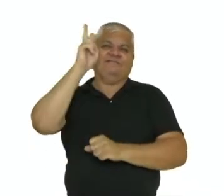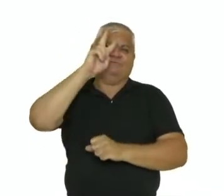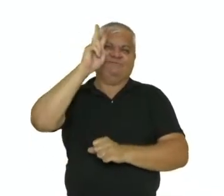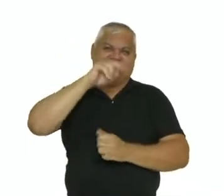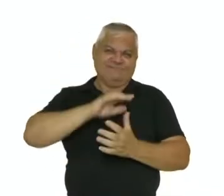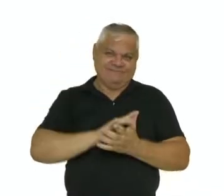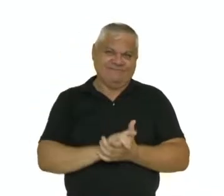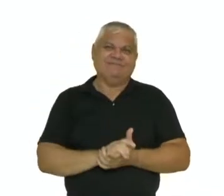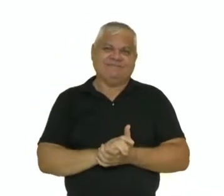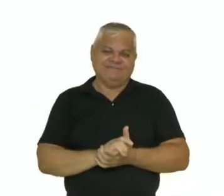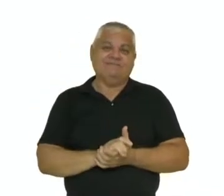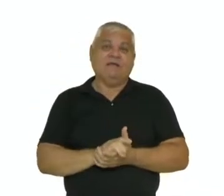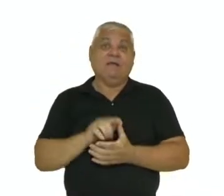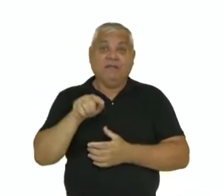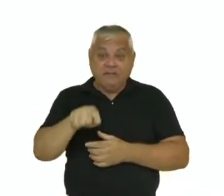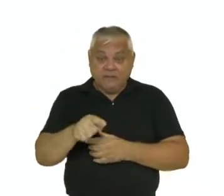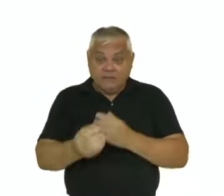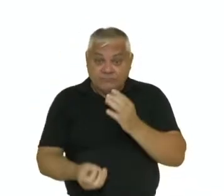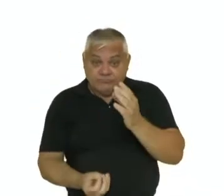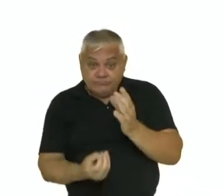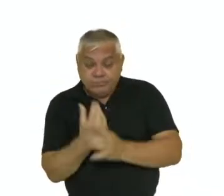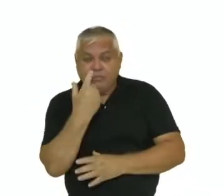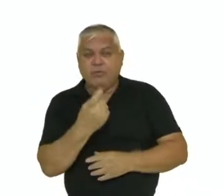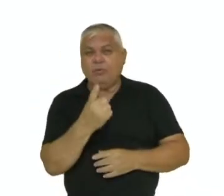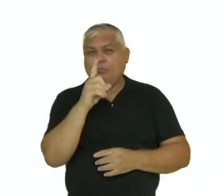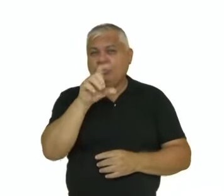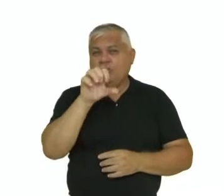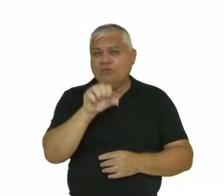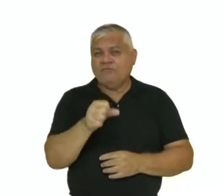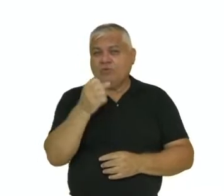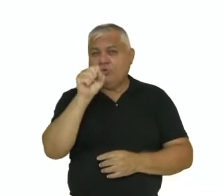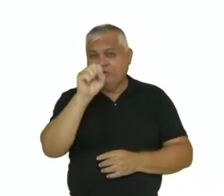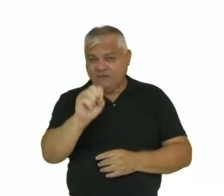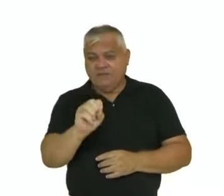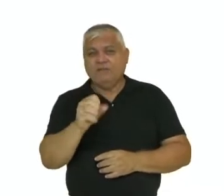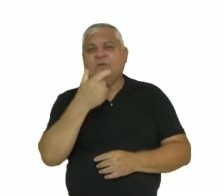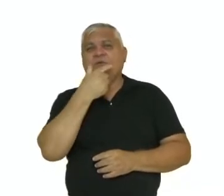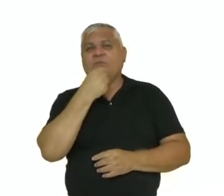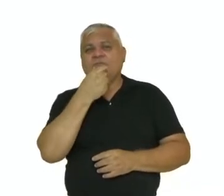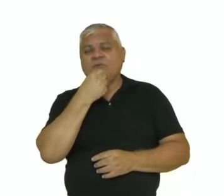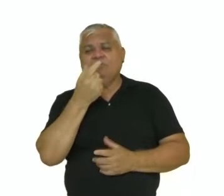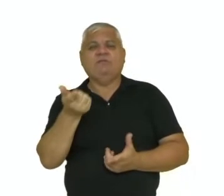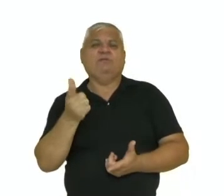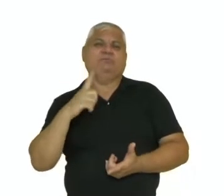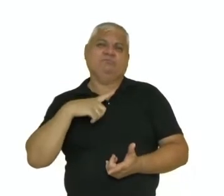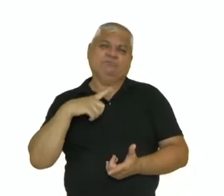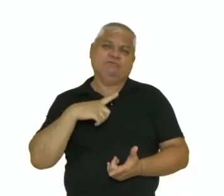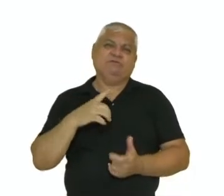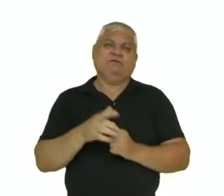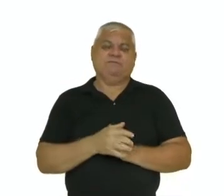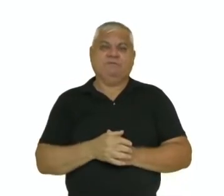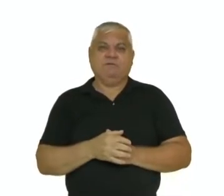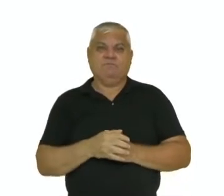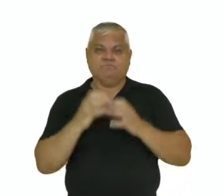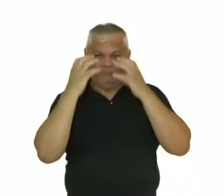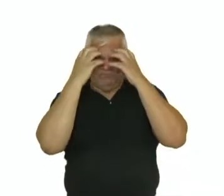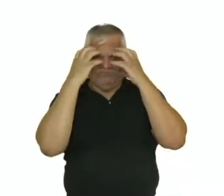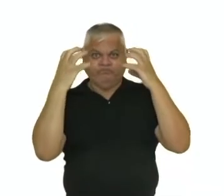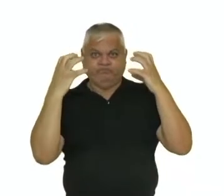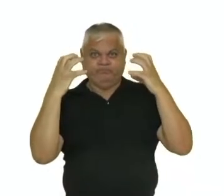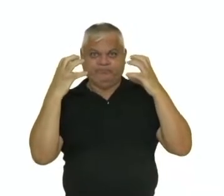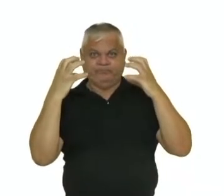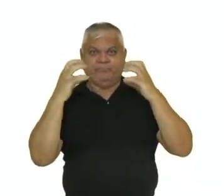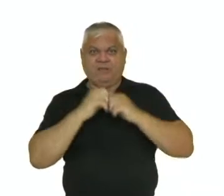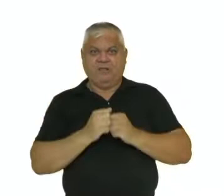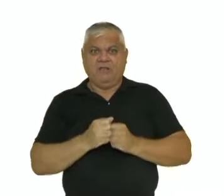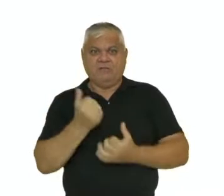Desde a sua criação, 1980, o menino que tinha o olho maior que a barriga,